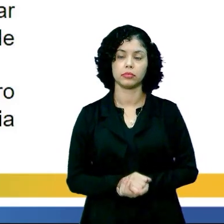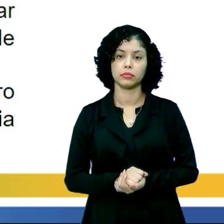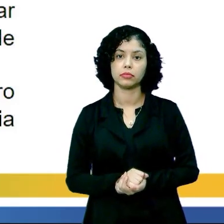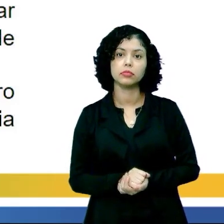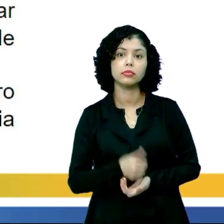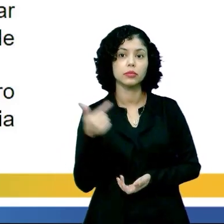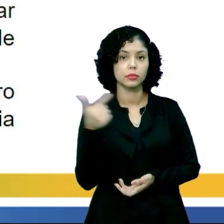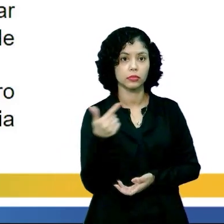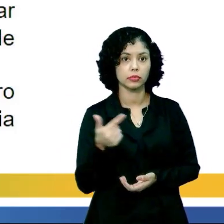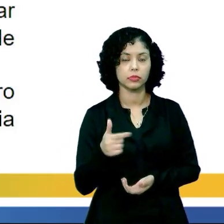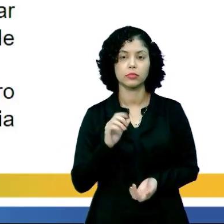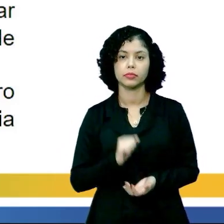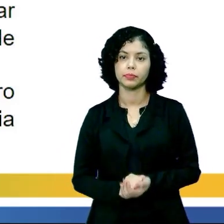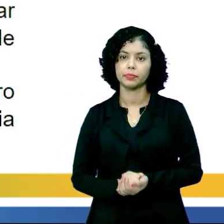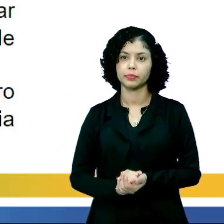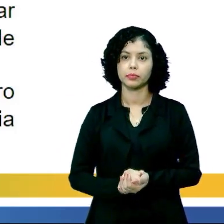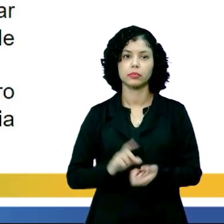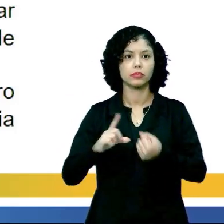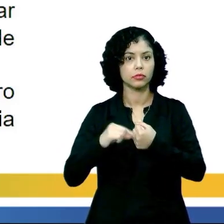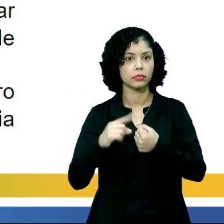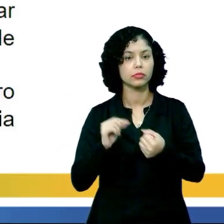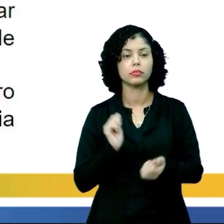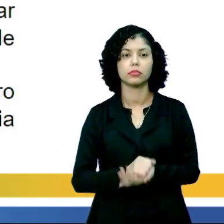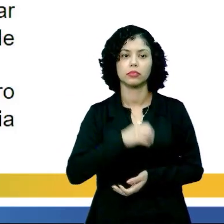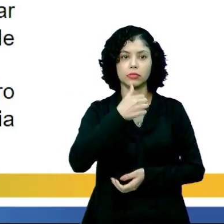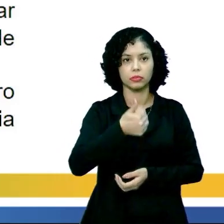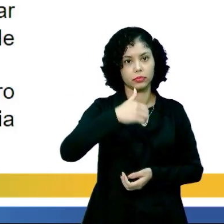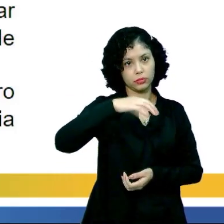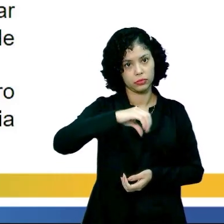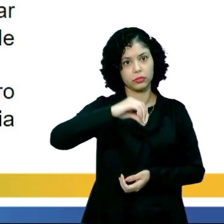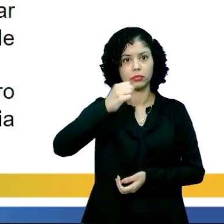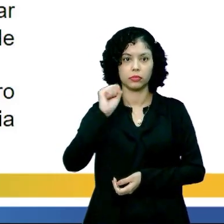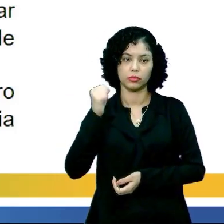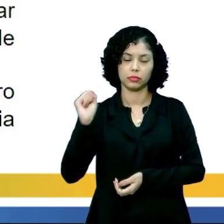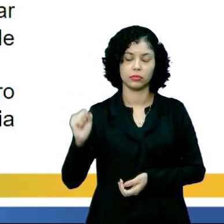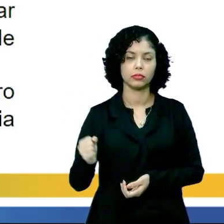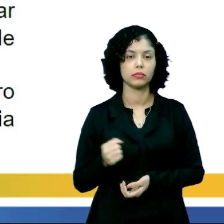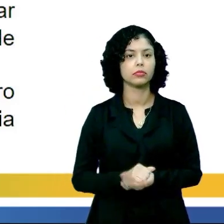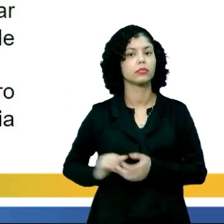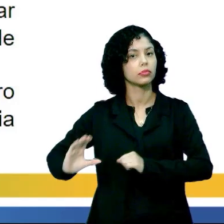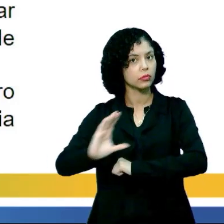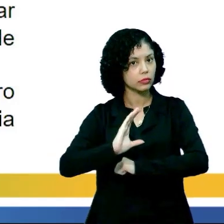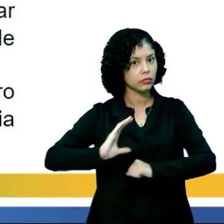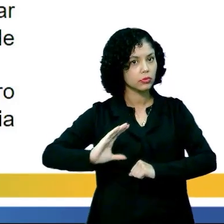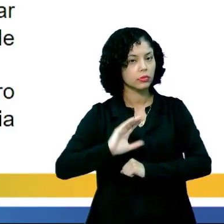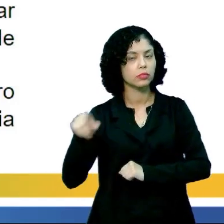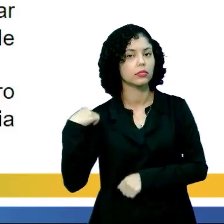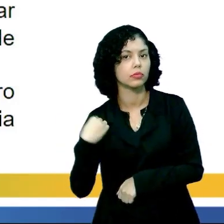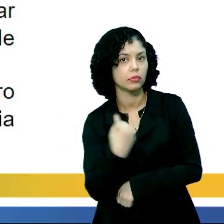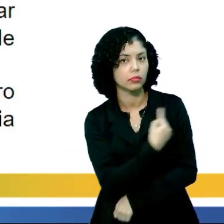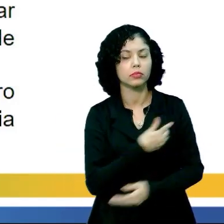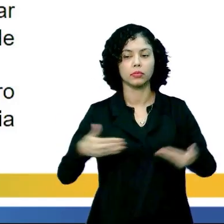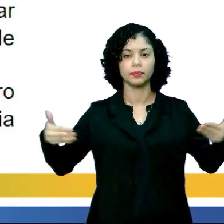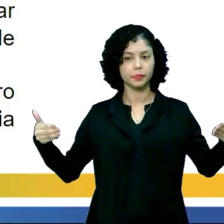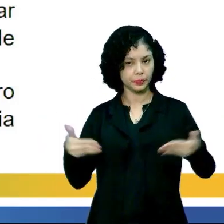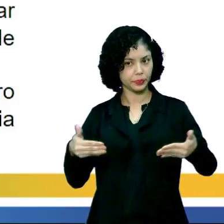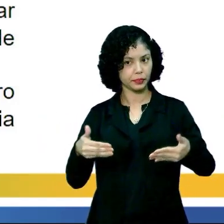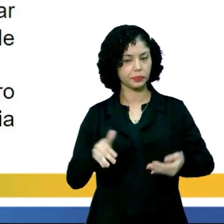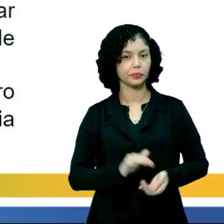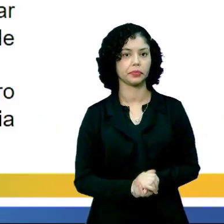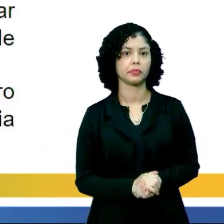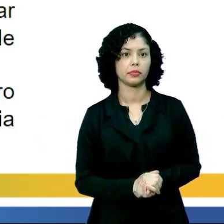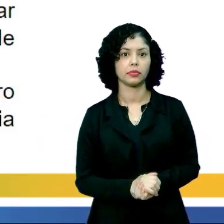e o segundo artigo, que foi lido, que é da Constituição de 1988, que é a nossa atual Constituição,